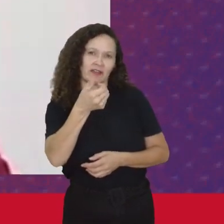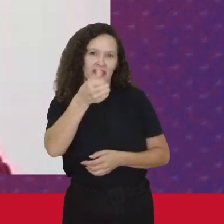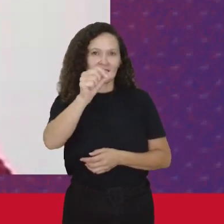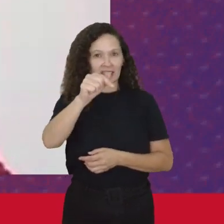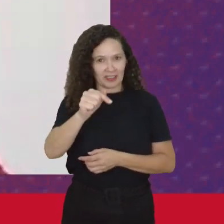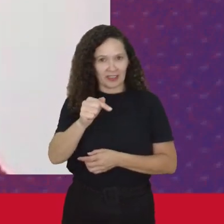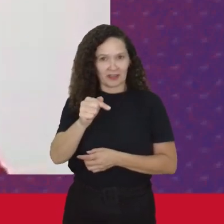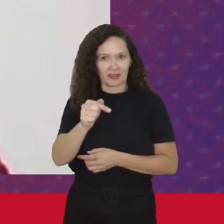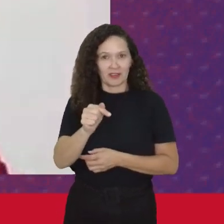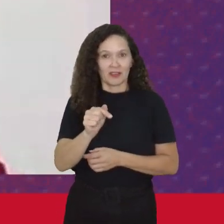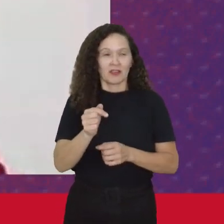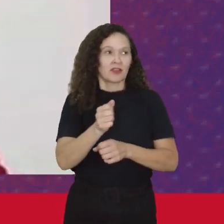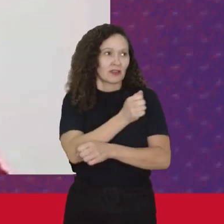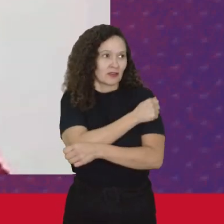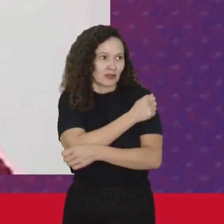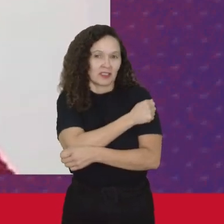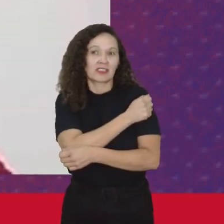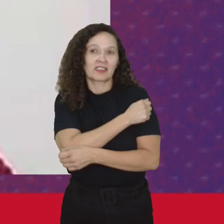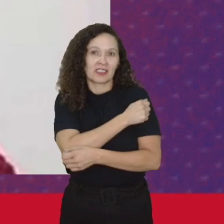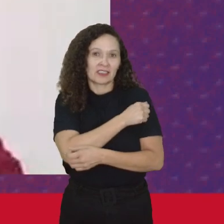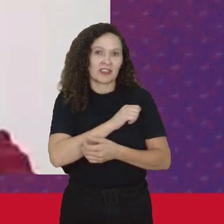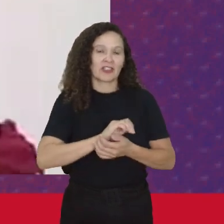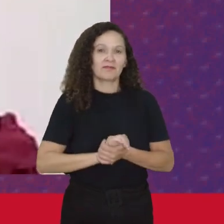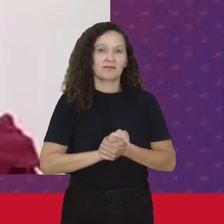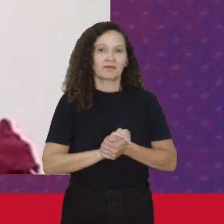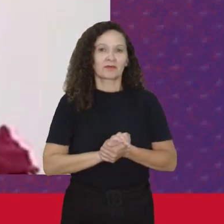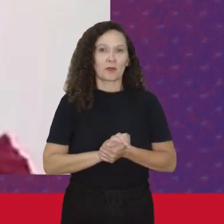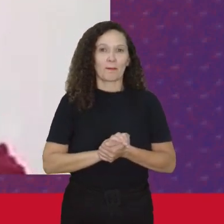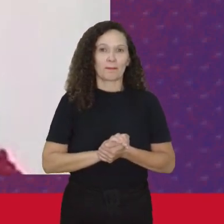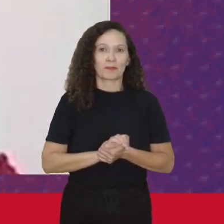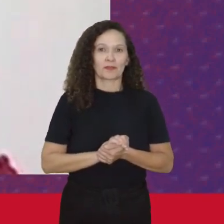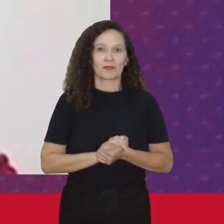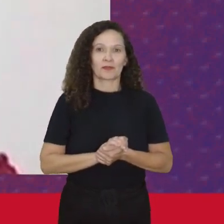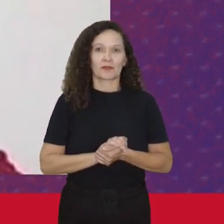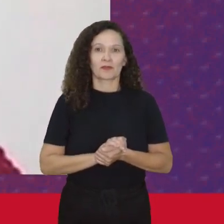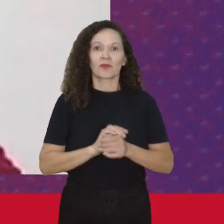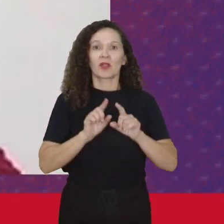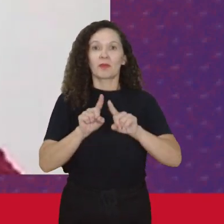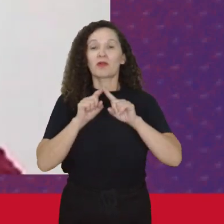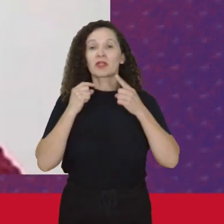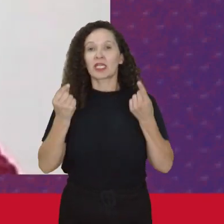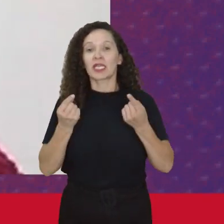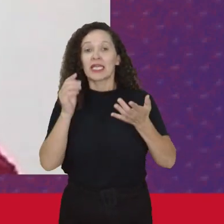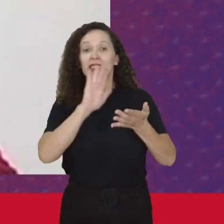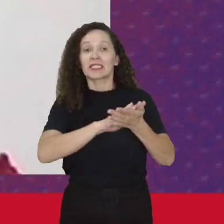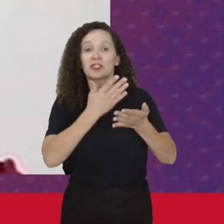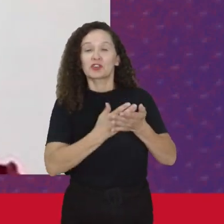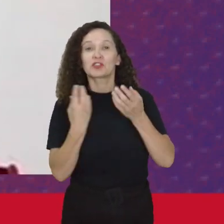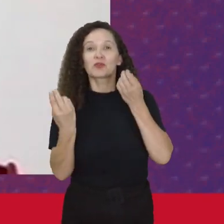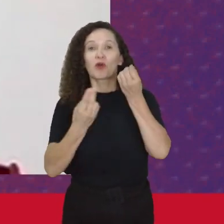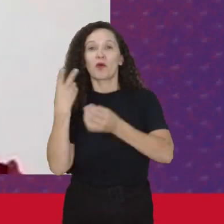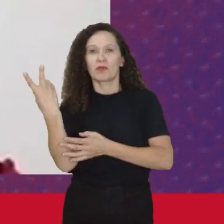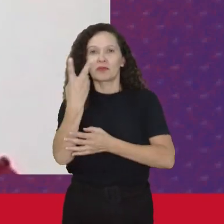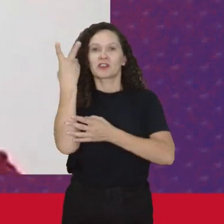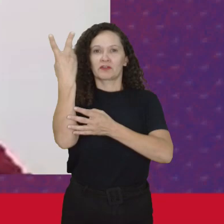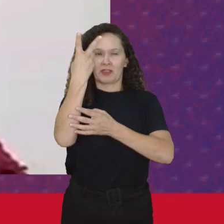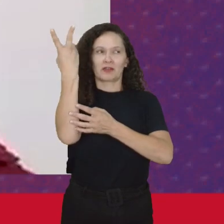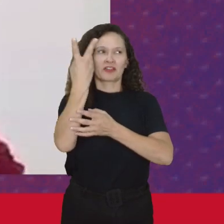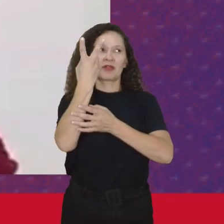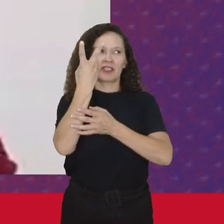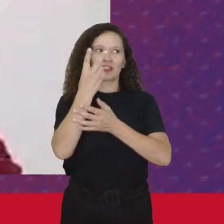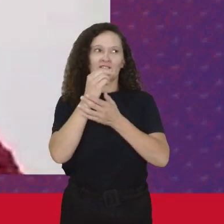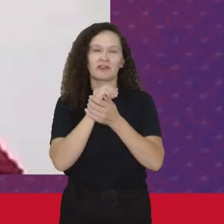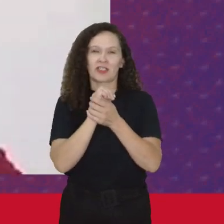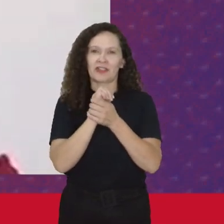Arcaicos Sendo Traduzidos Como se valores De solidariedade